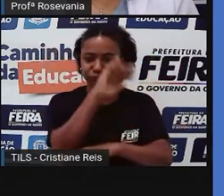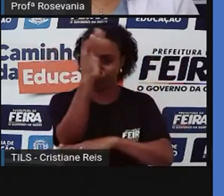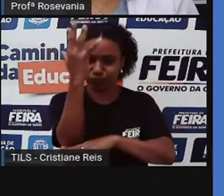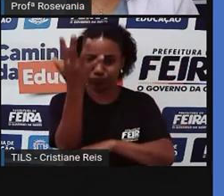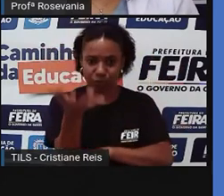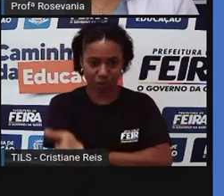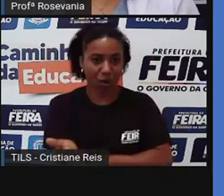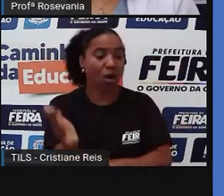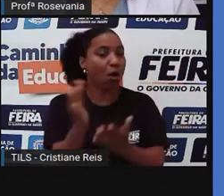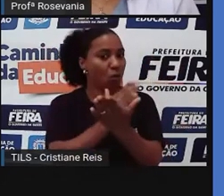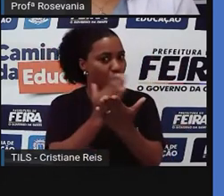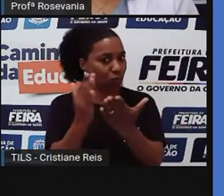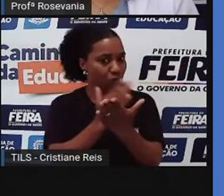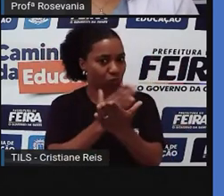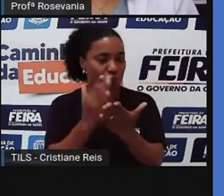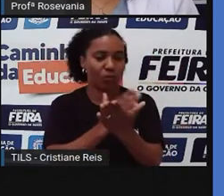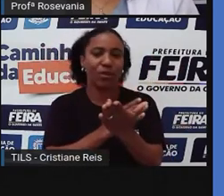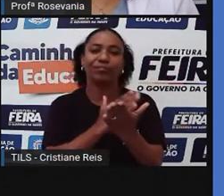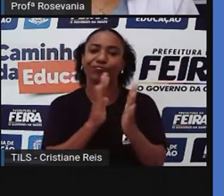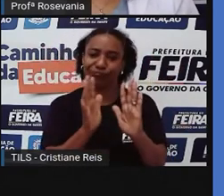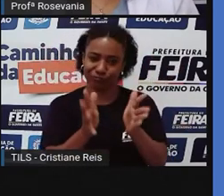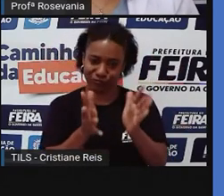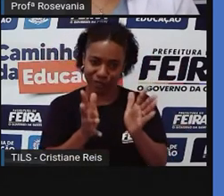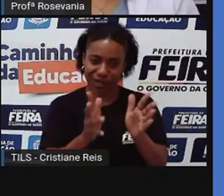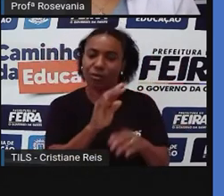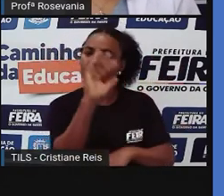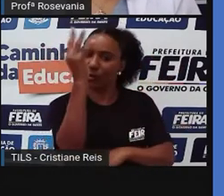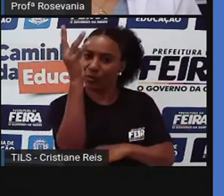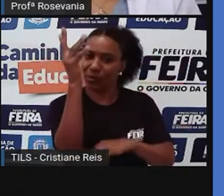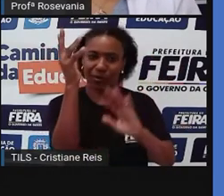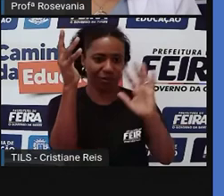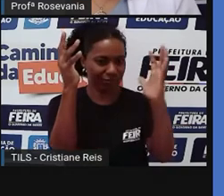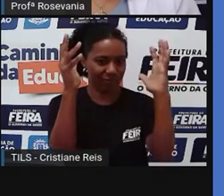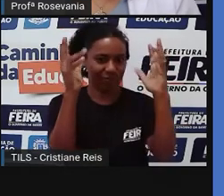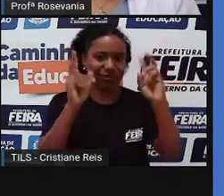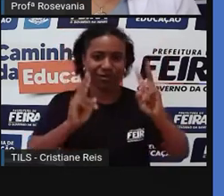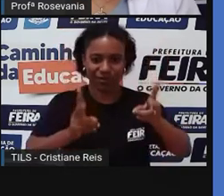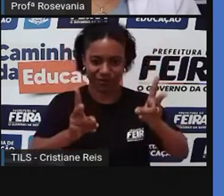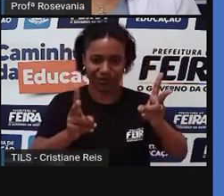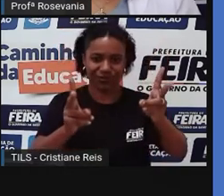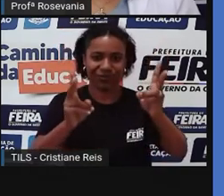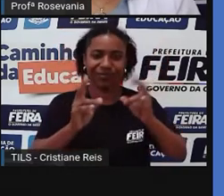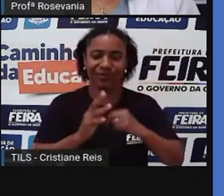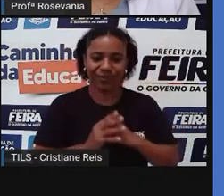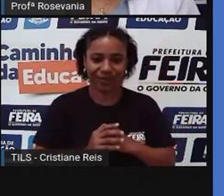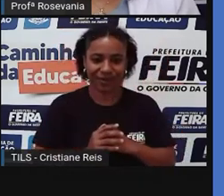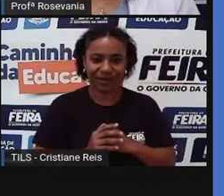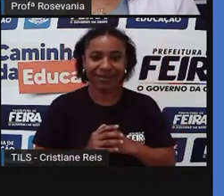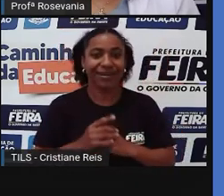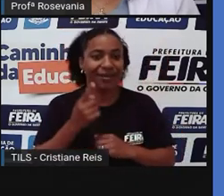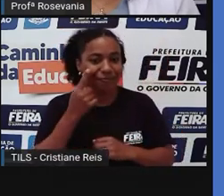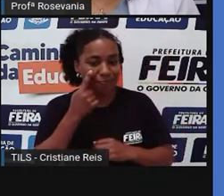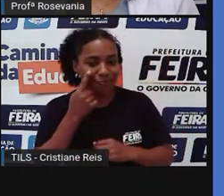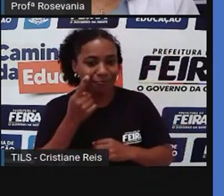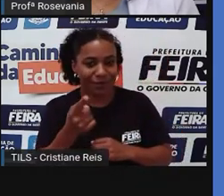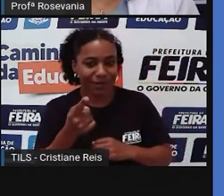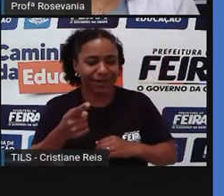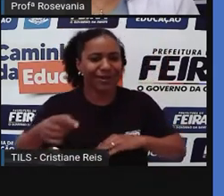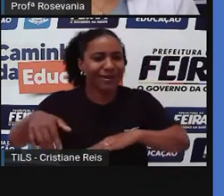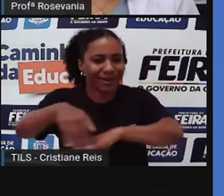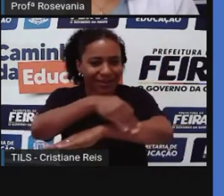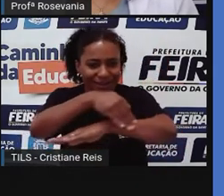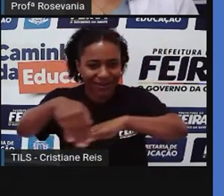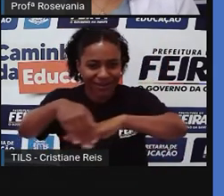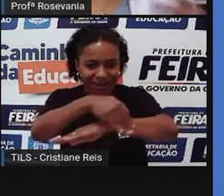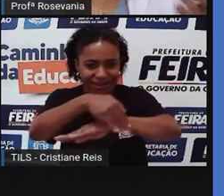permaneceram, mas muitas delas já foram retiradas, né? E você vai perceber que essa rua aqui,